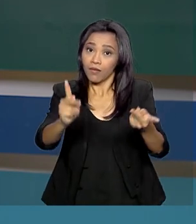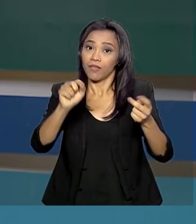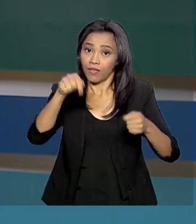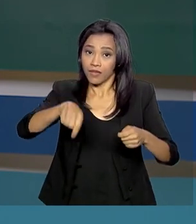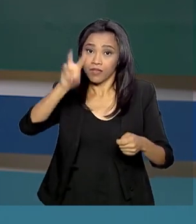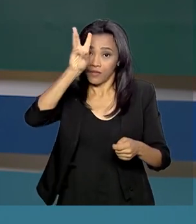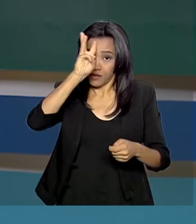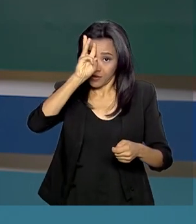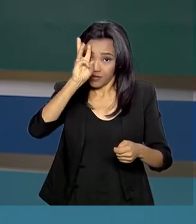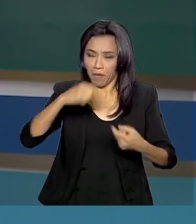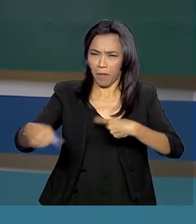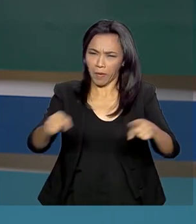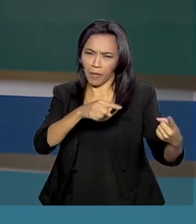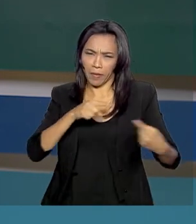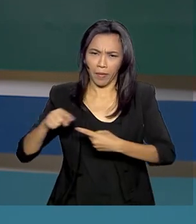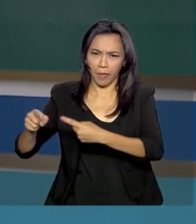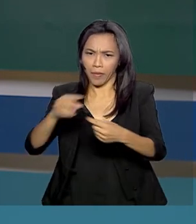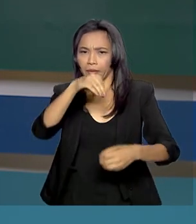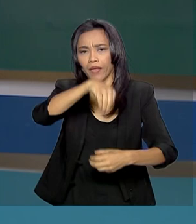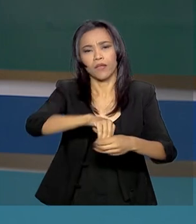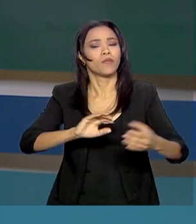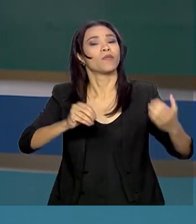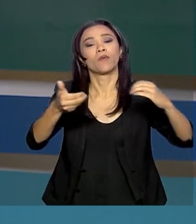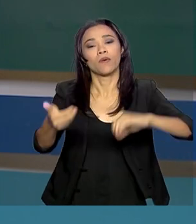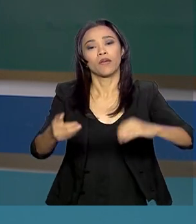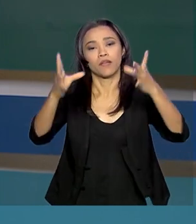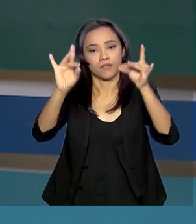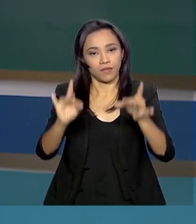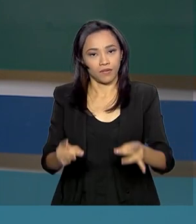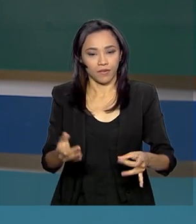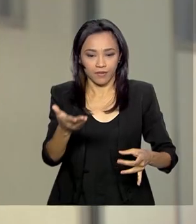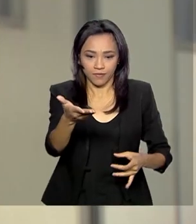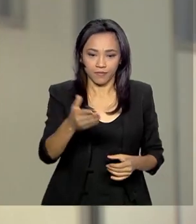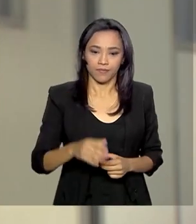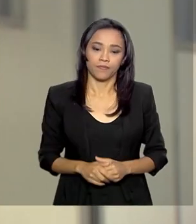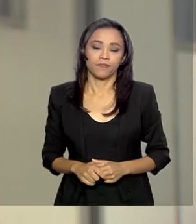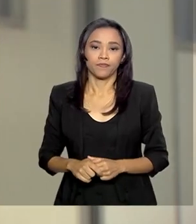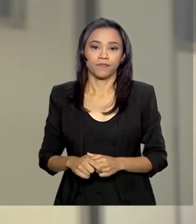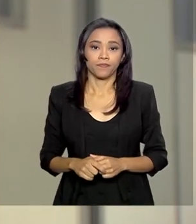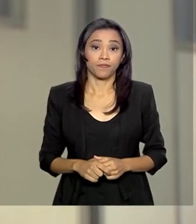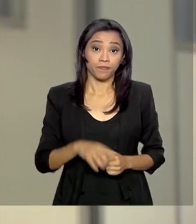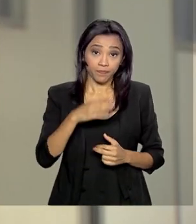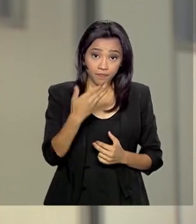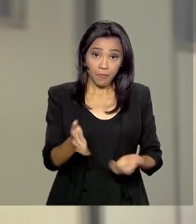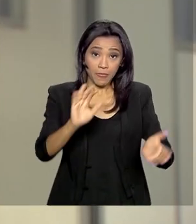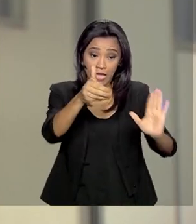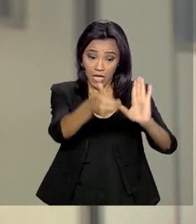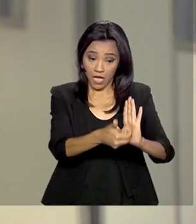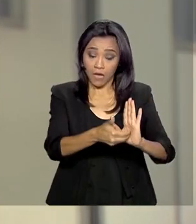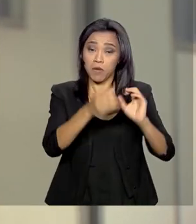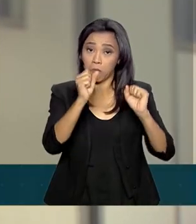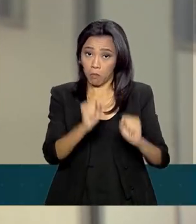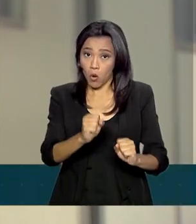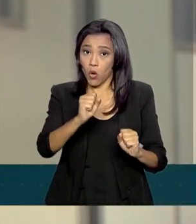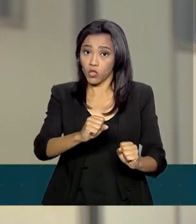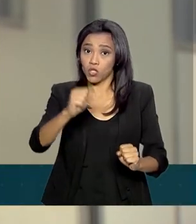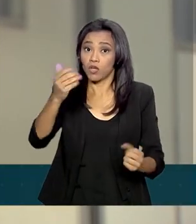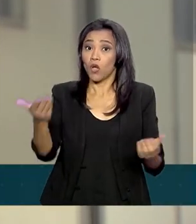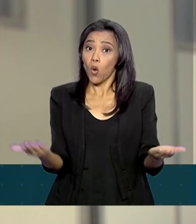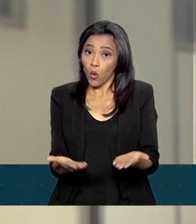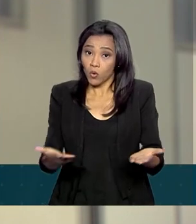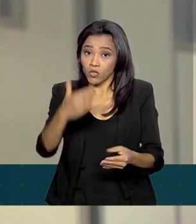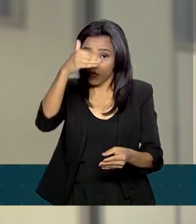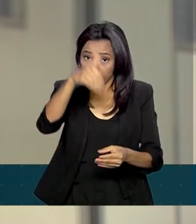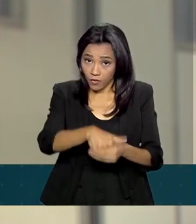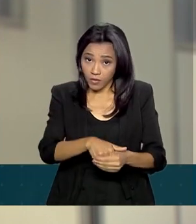terça-feira. Os detalhes com o repórter Daniel Ito. A Câmara dos Deputados pode votar a partir de hoje o